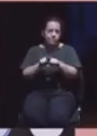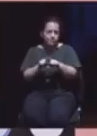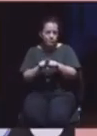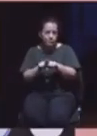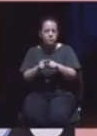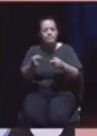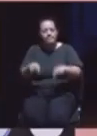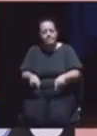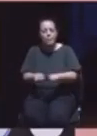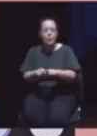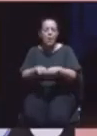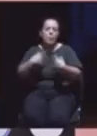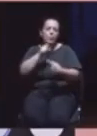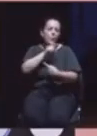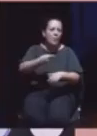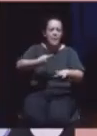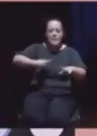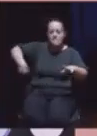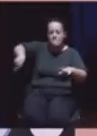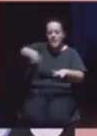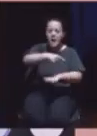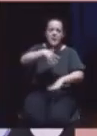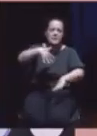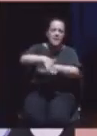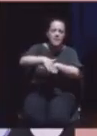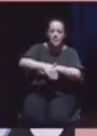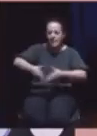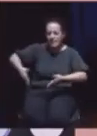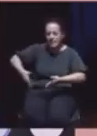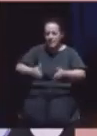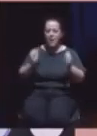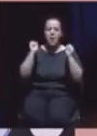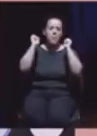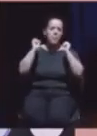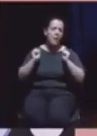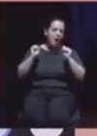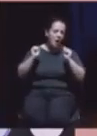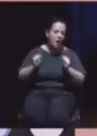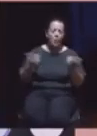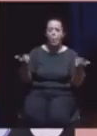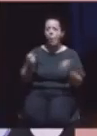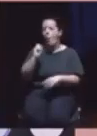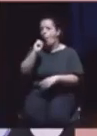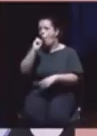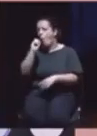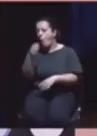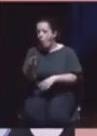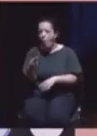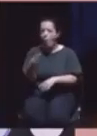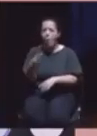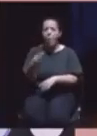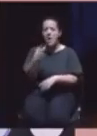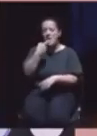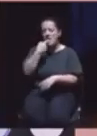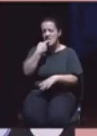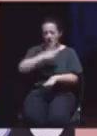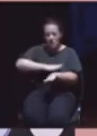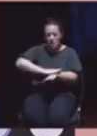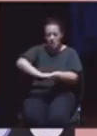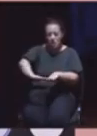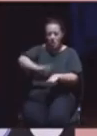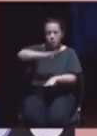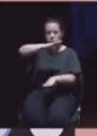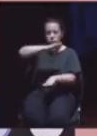em locais como praça, largo, alameda, caninhos, bancos de jardim e ou à fixação no solo, recorrendo